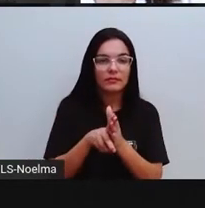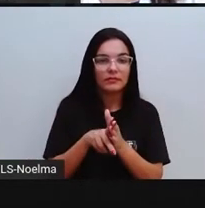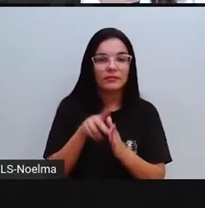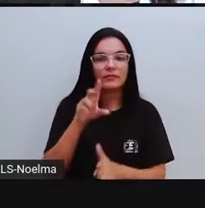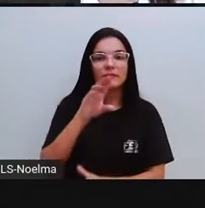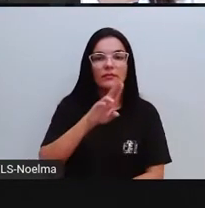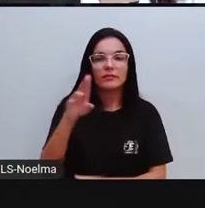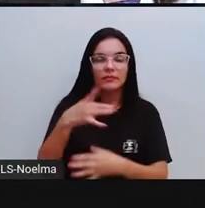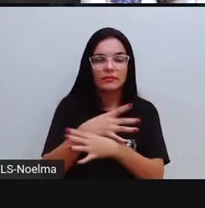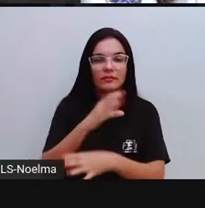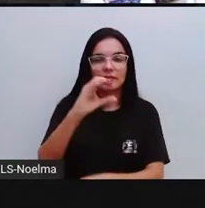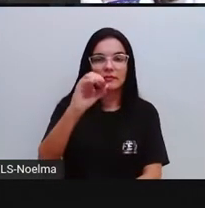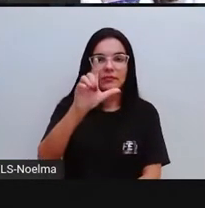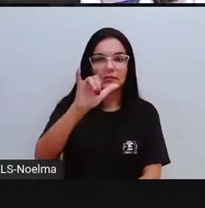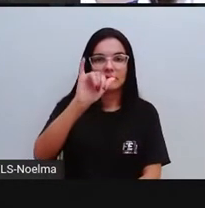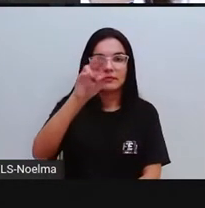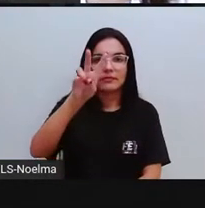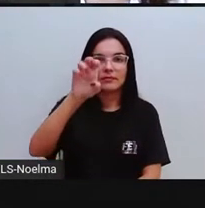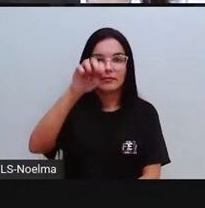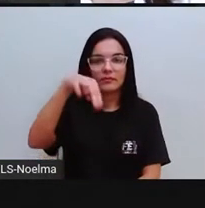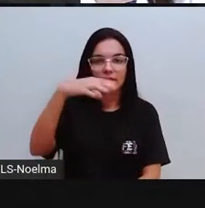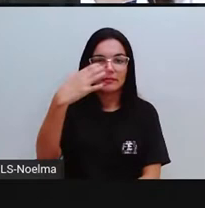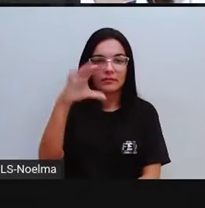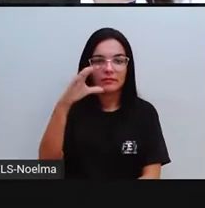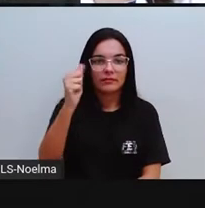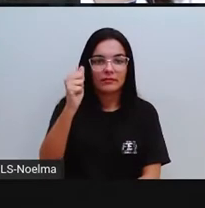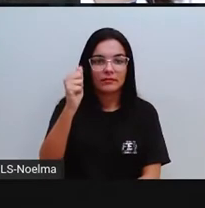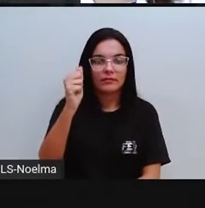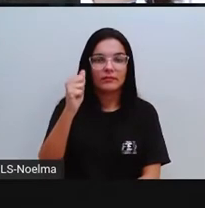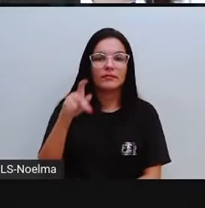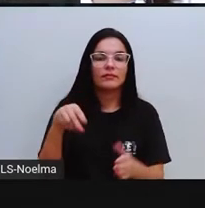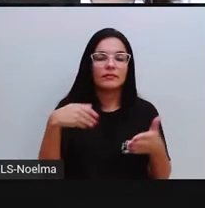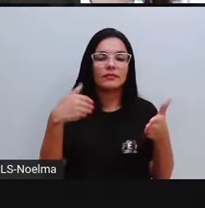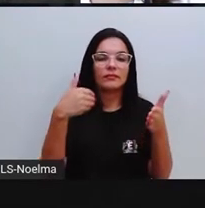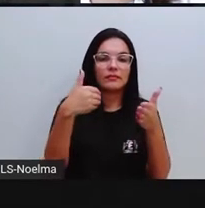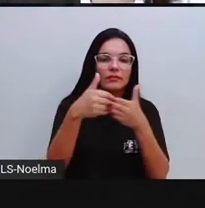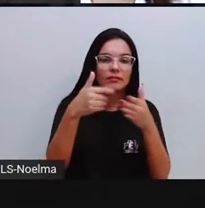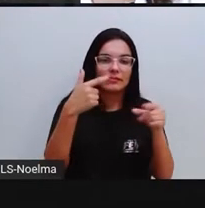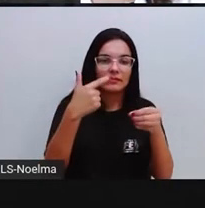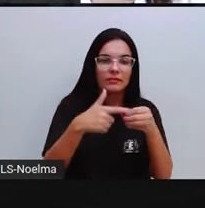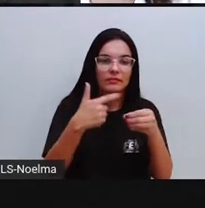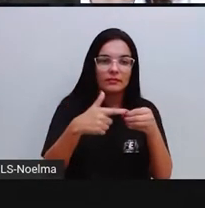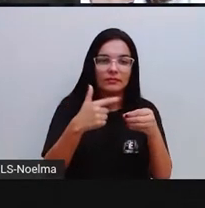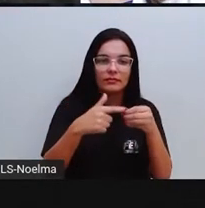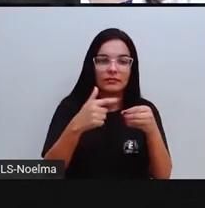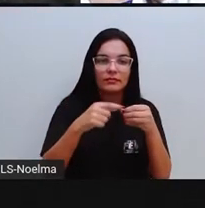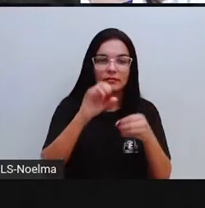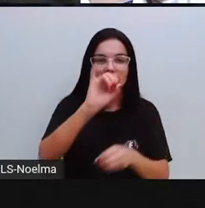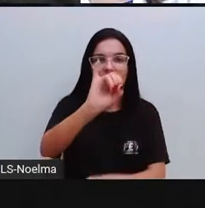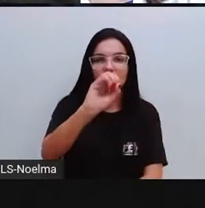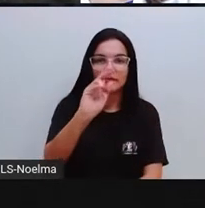município de Ilhéus. Por que, Pró? Porque chegou, houve uma época em que